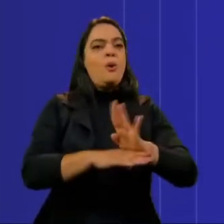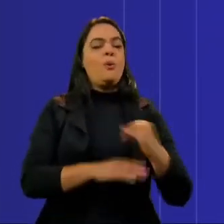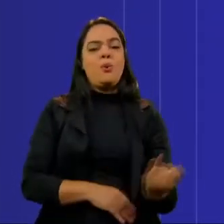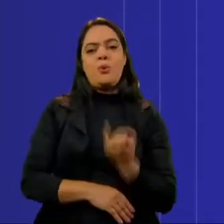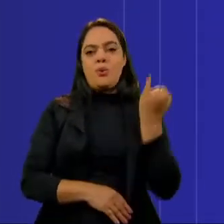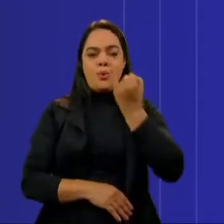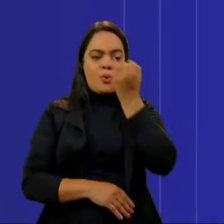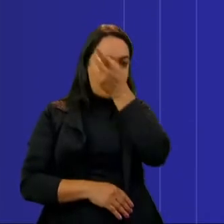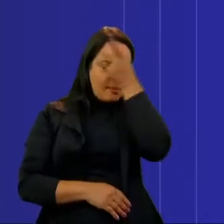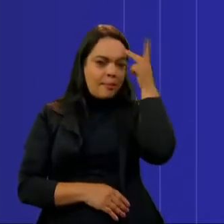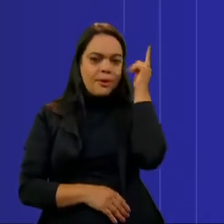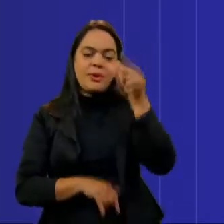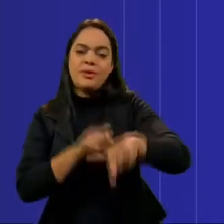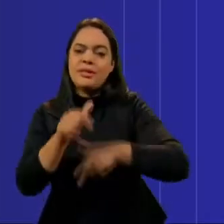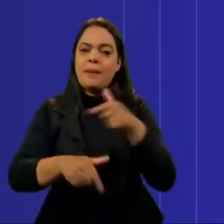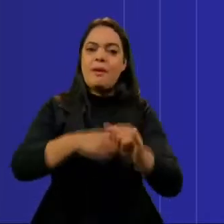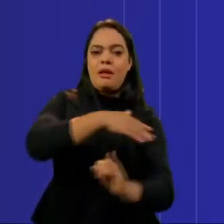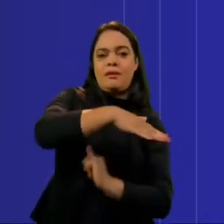precarizados.